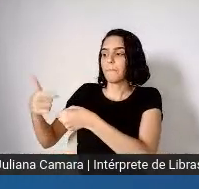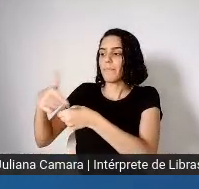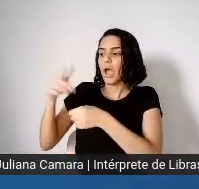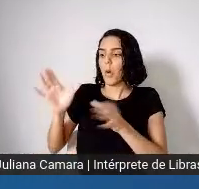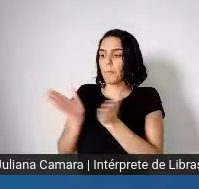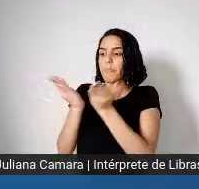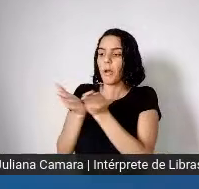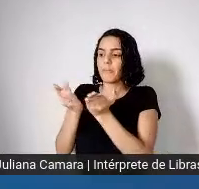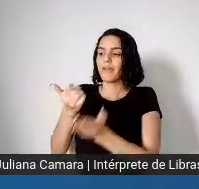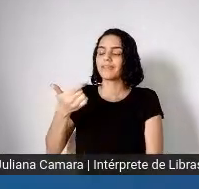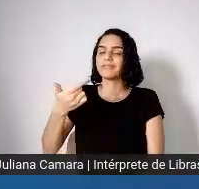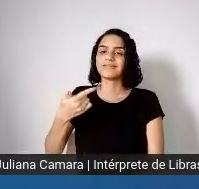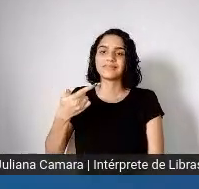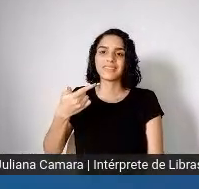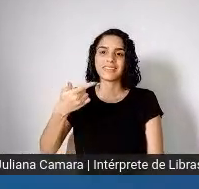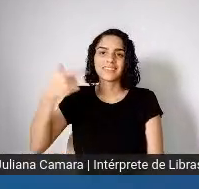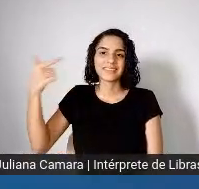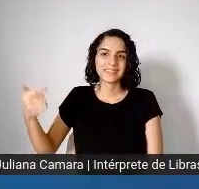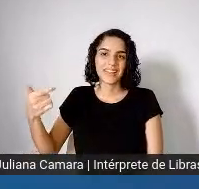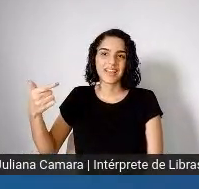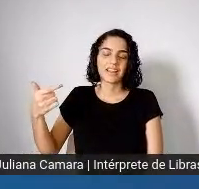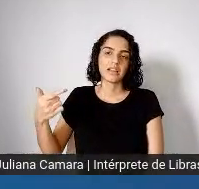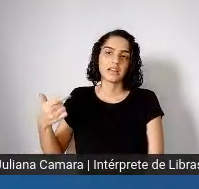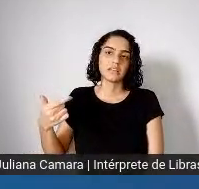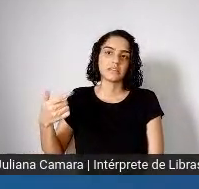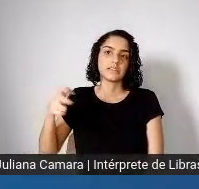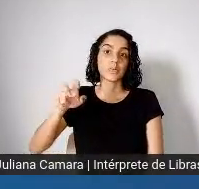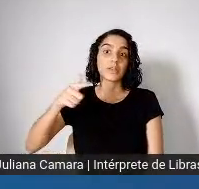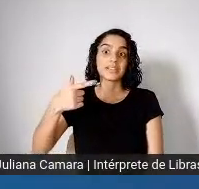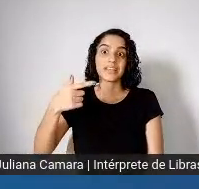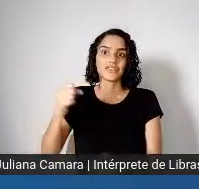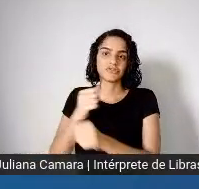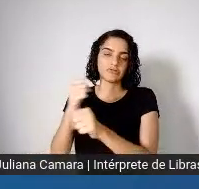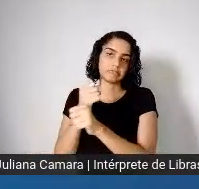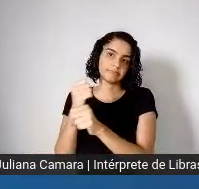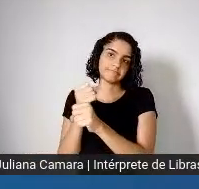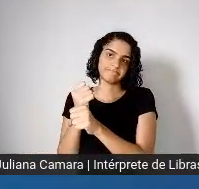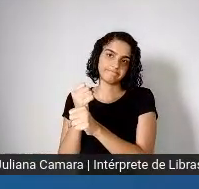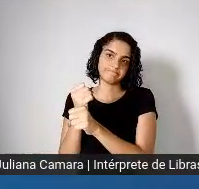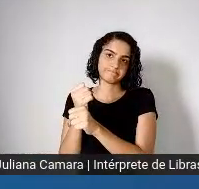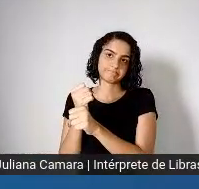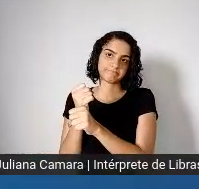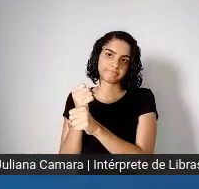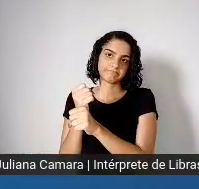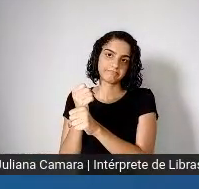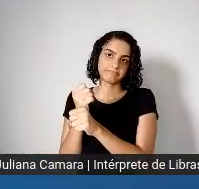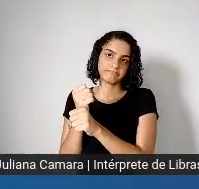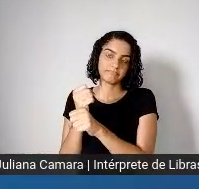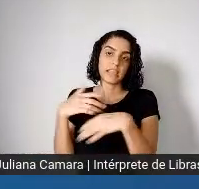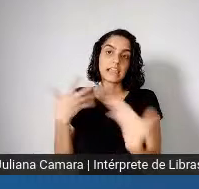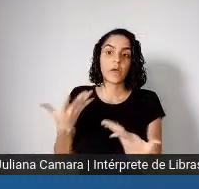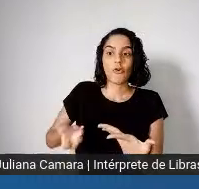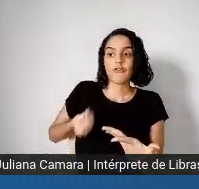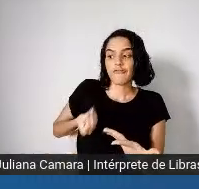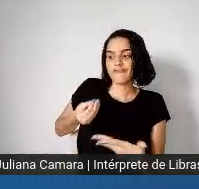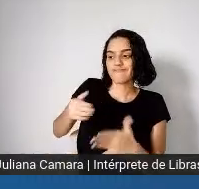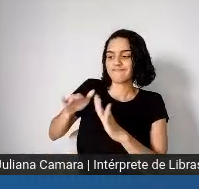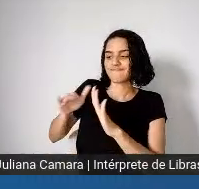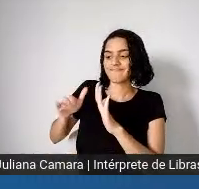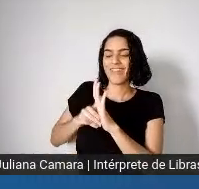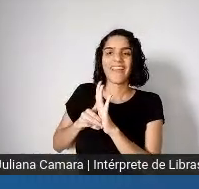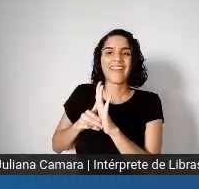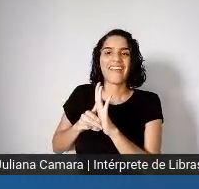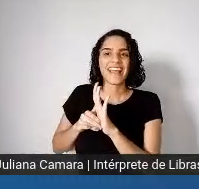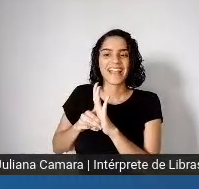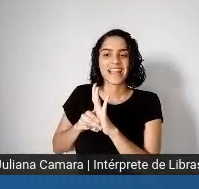de 23 anos no tempo em que as pessoas viveram em média entre um bairro rico e um bairro pobre. Ou seja, nós temos abundância de